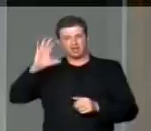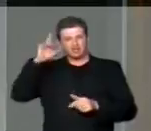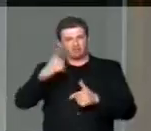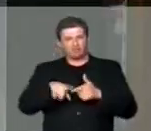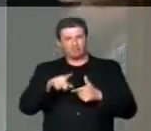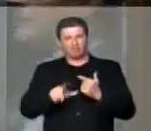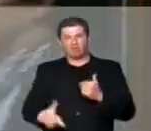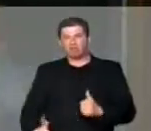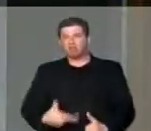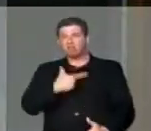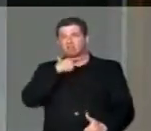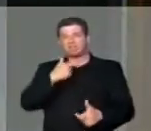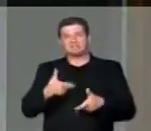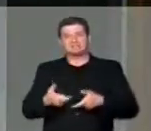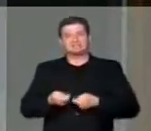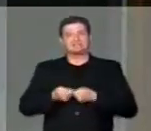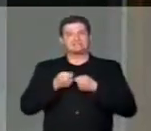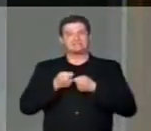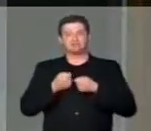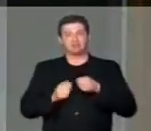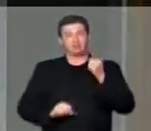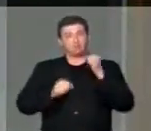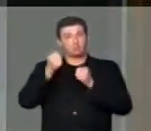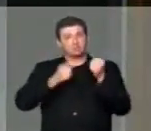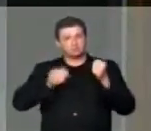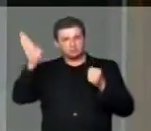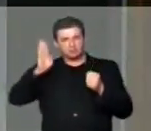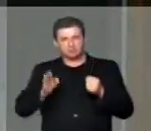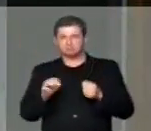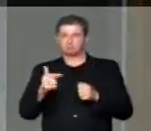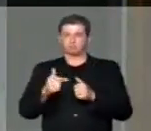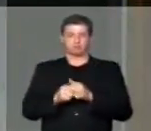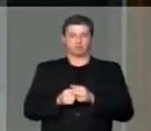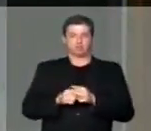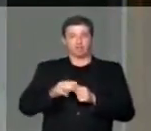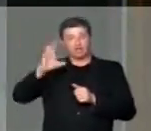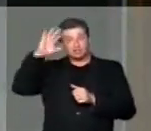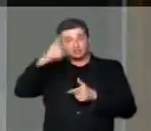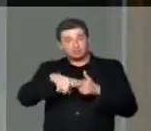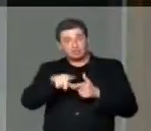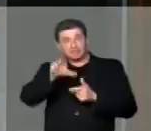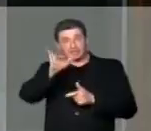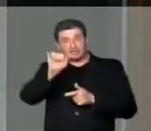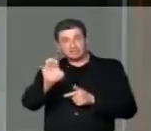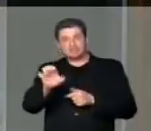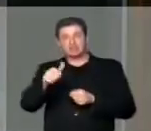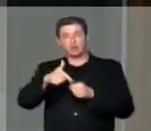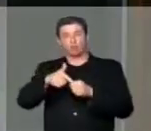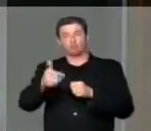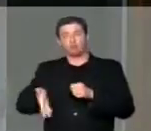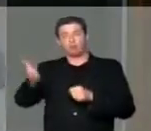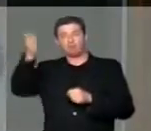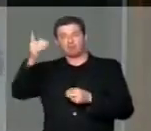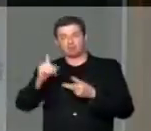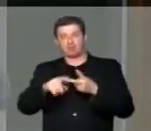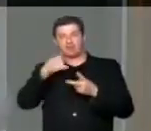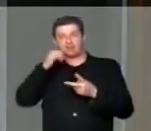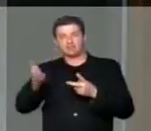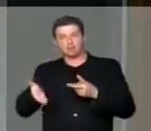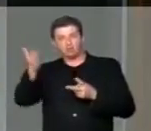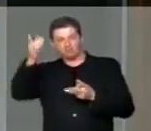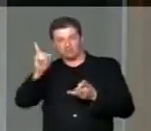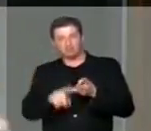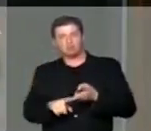sufocando o setor produtivo brasileiro. Não se supera a crise aumentando combustível, aumentando energia